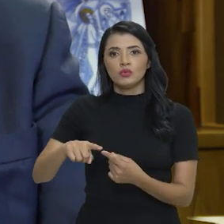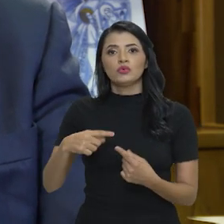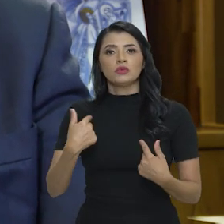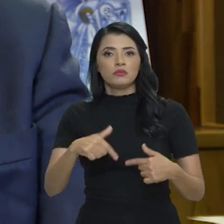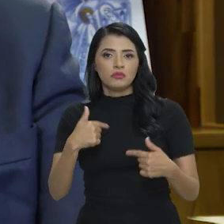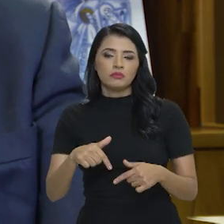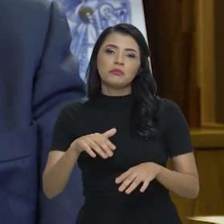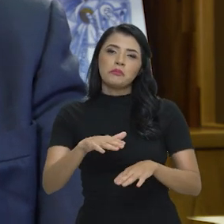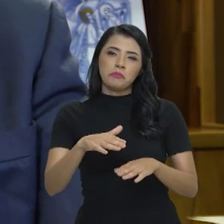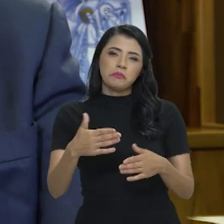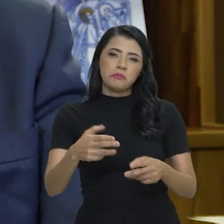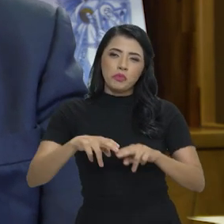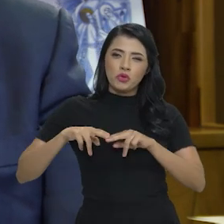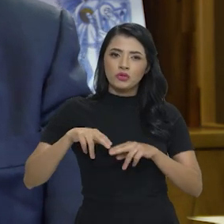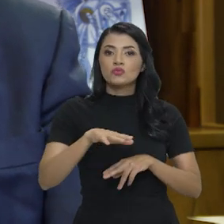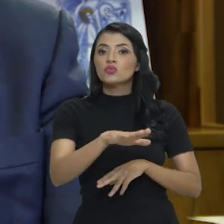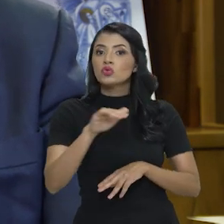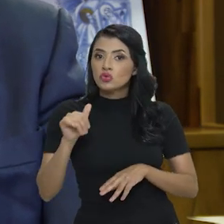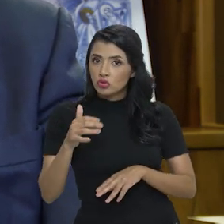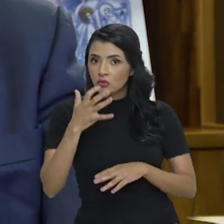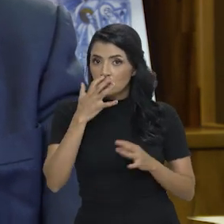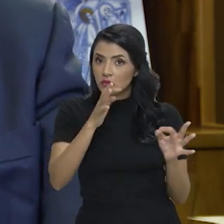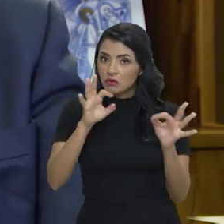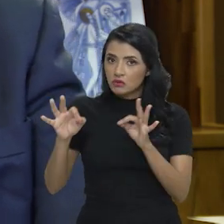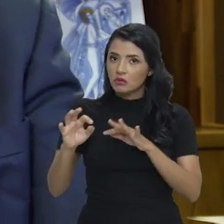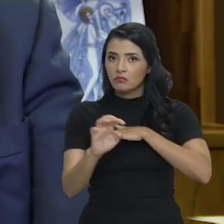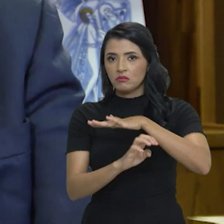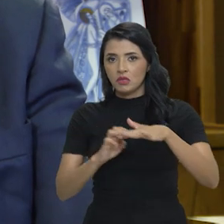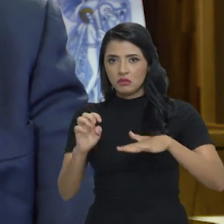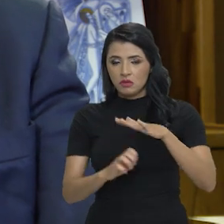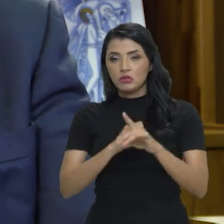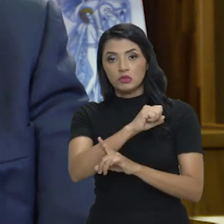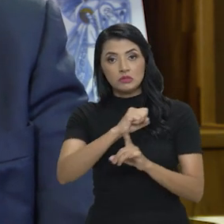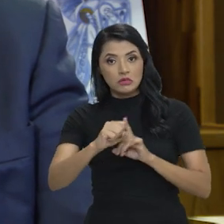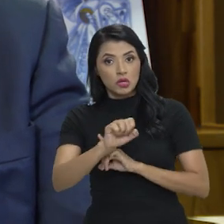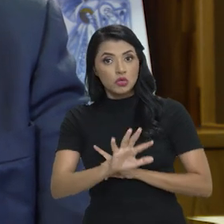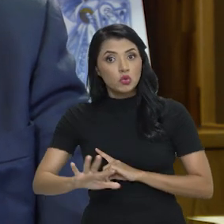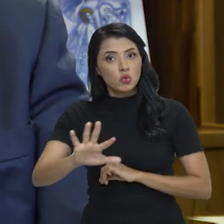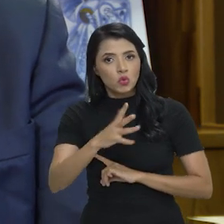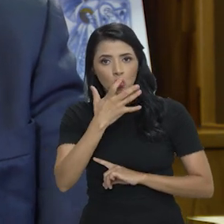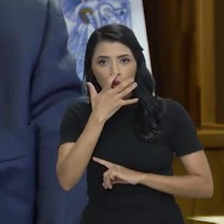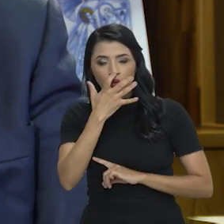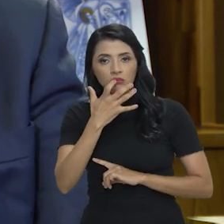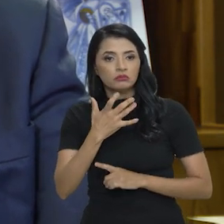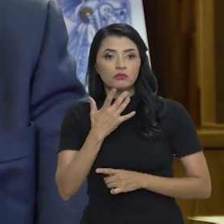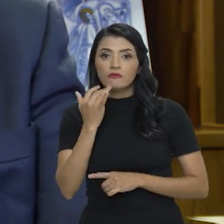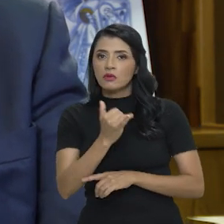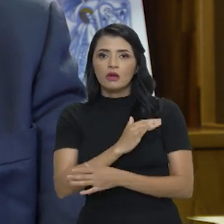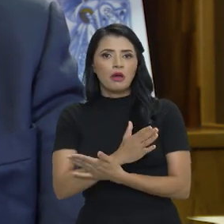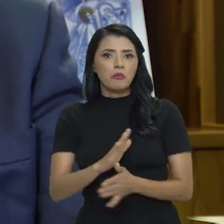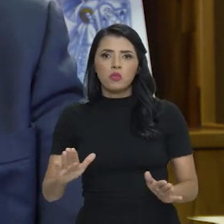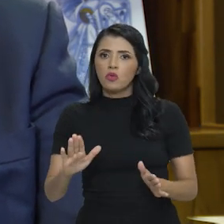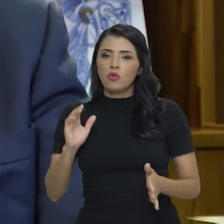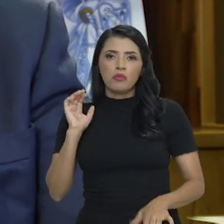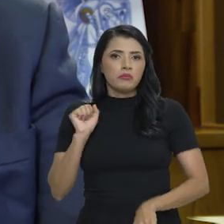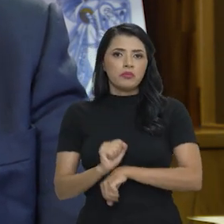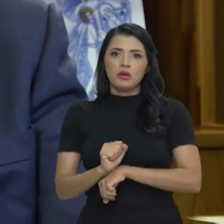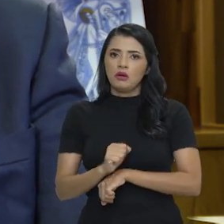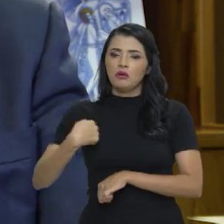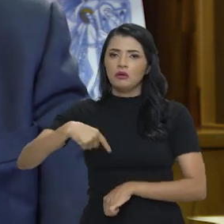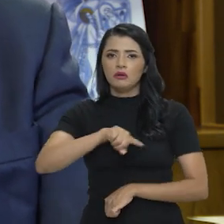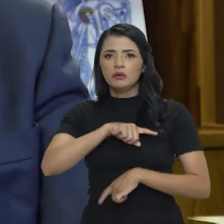chamamento dos empresários, da sociedade em geral, para dizer, olha, chega, basta, nós